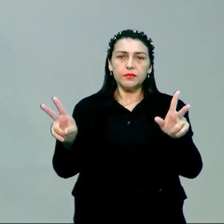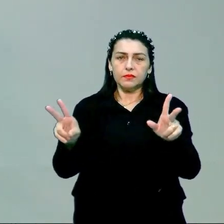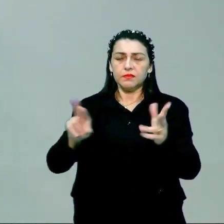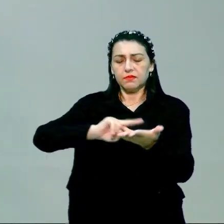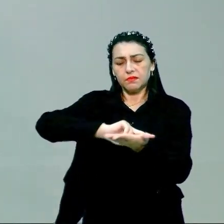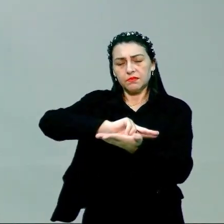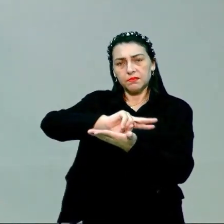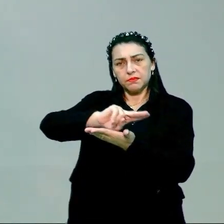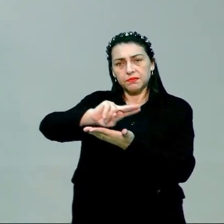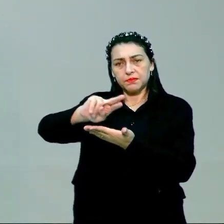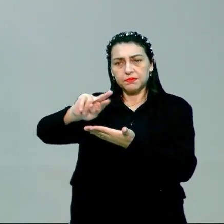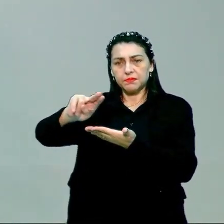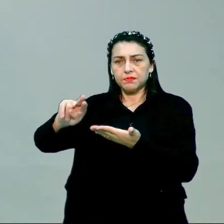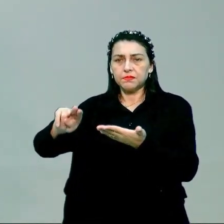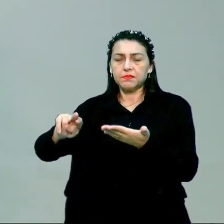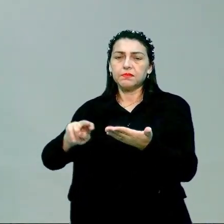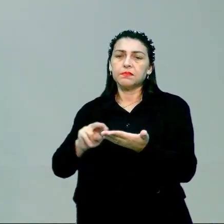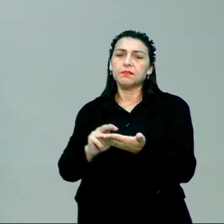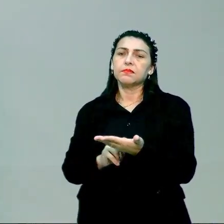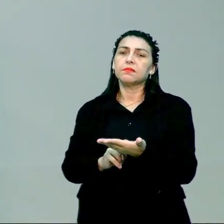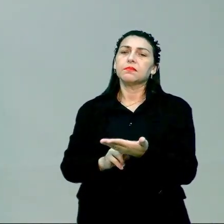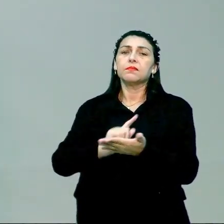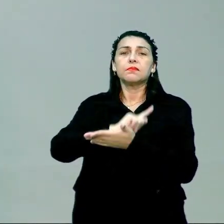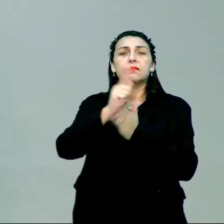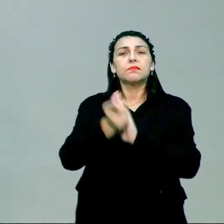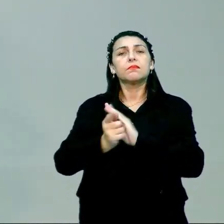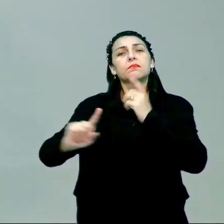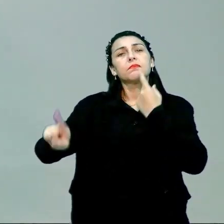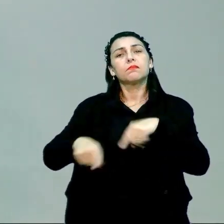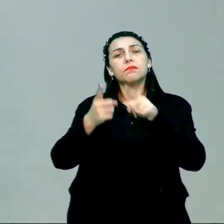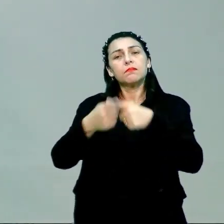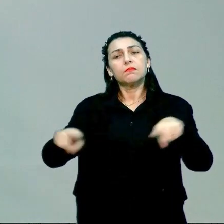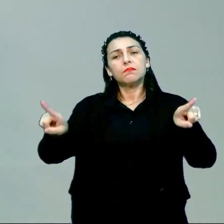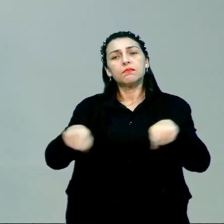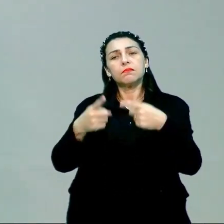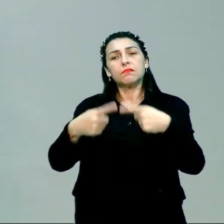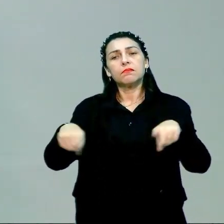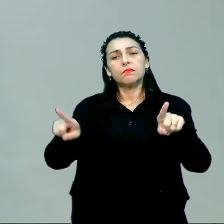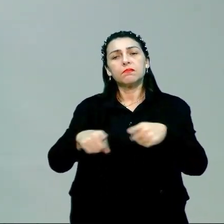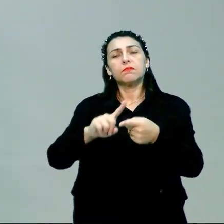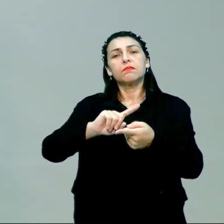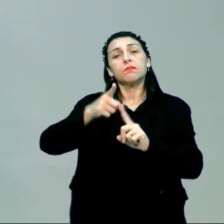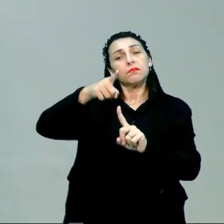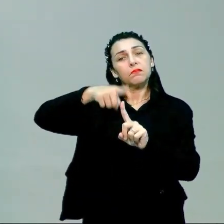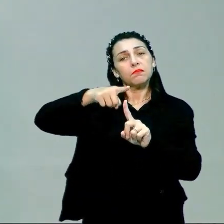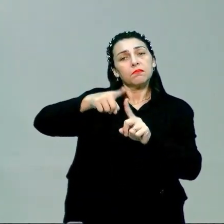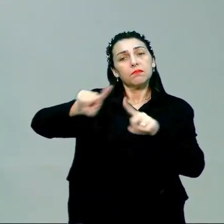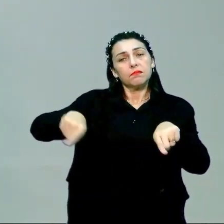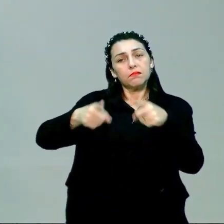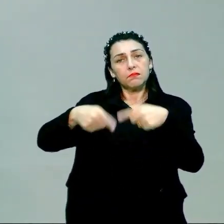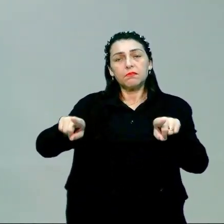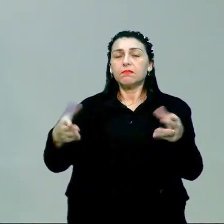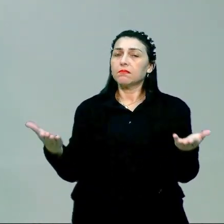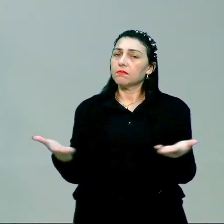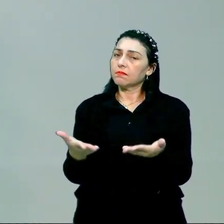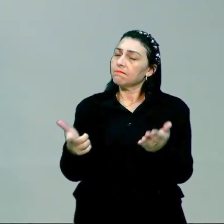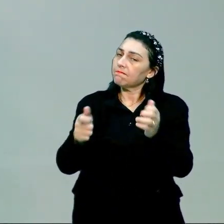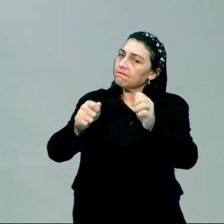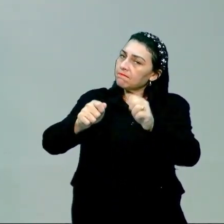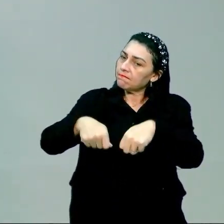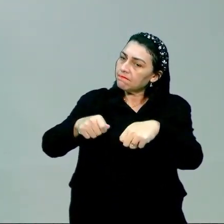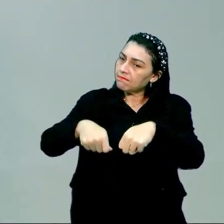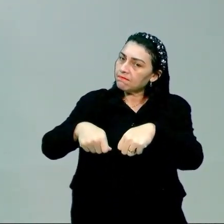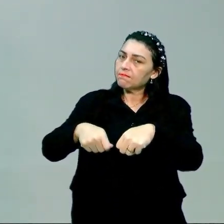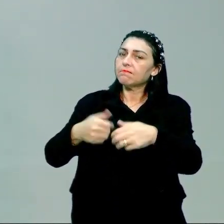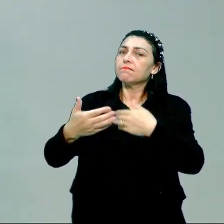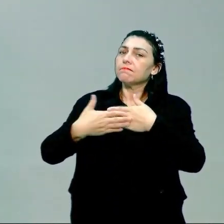diversos gêneros musicais, os diversos estilos musicais, hoje são possíveis